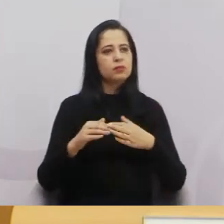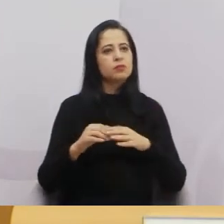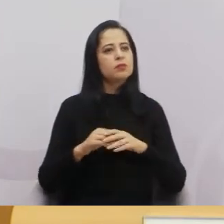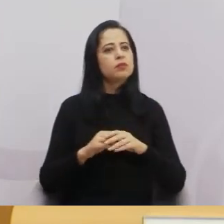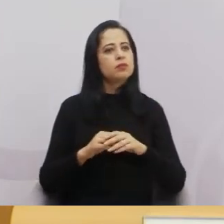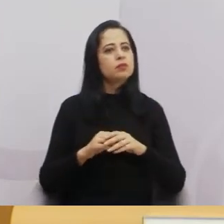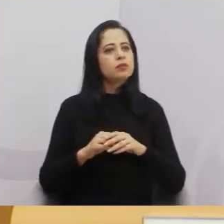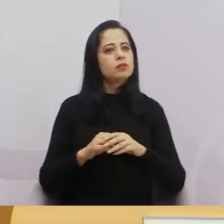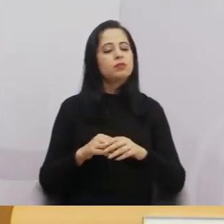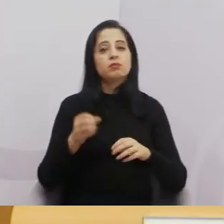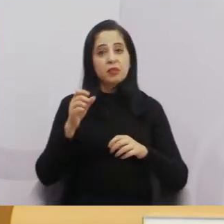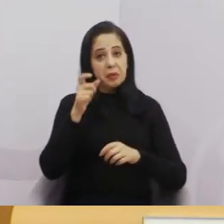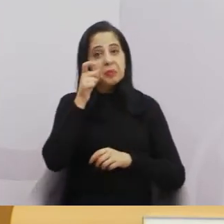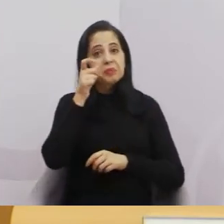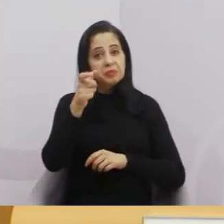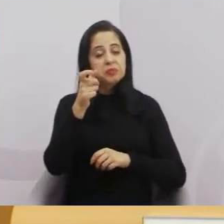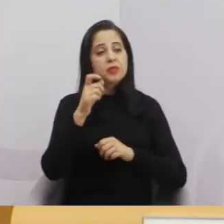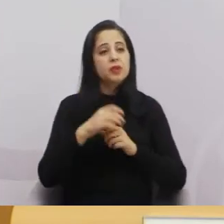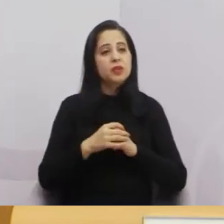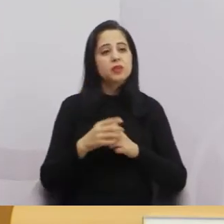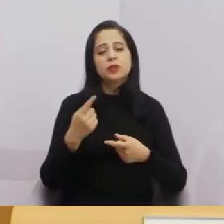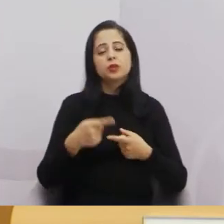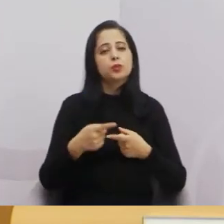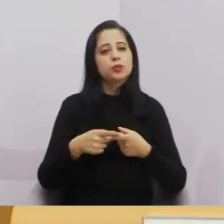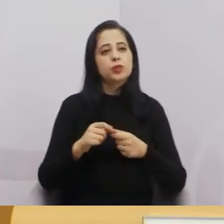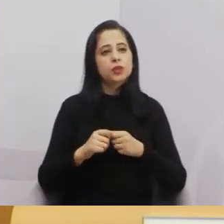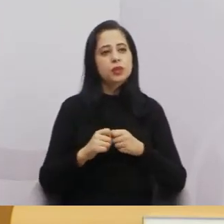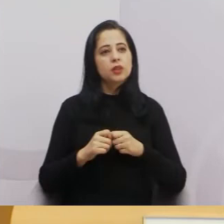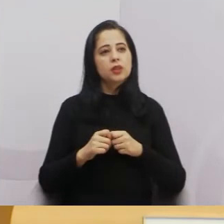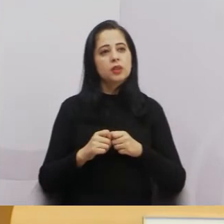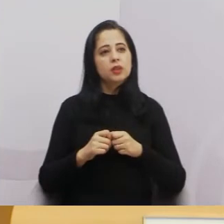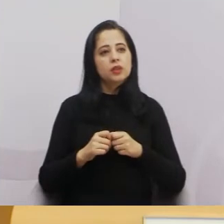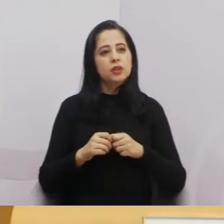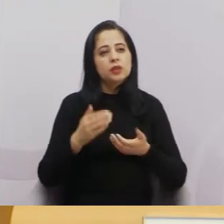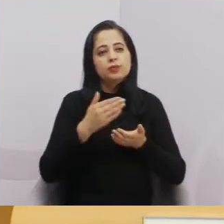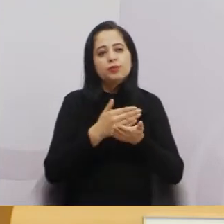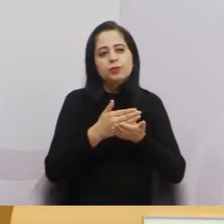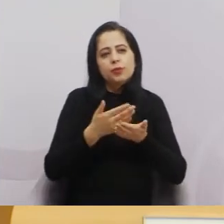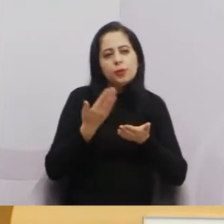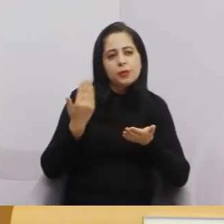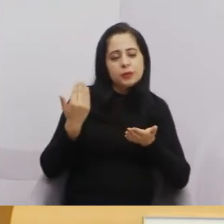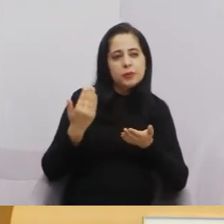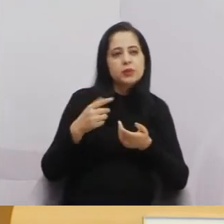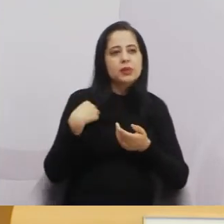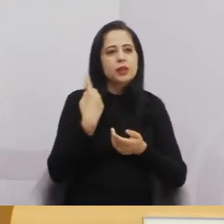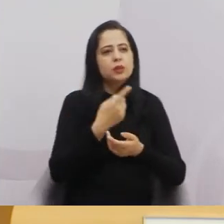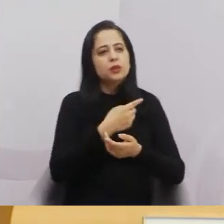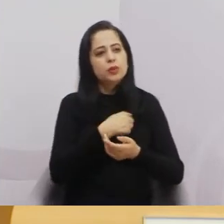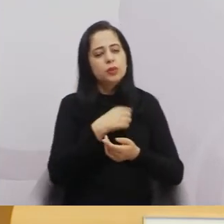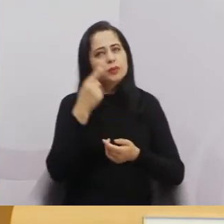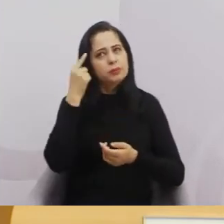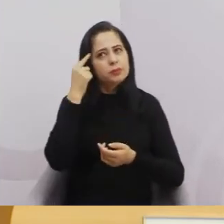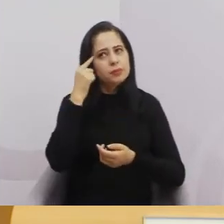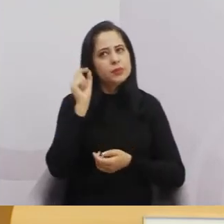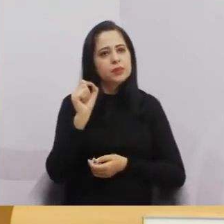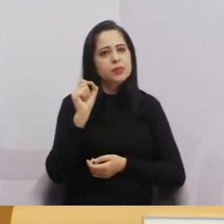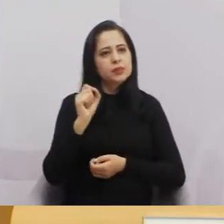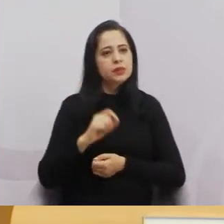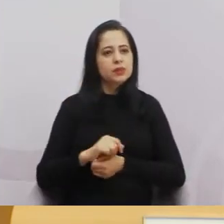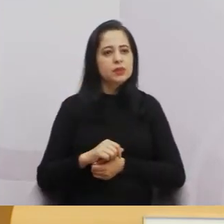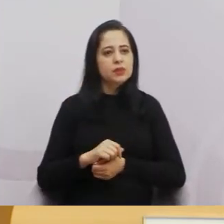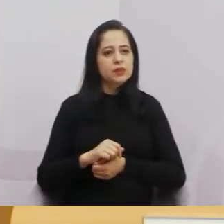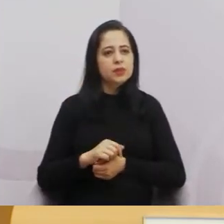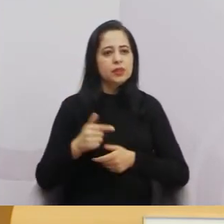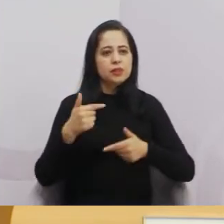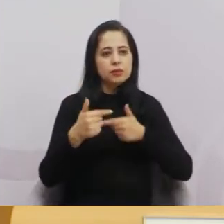muito interessante. Por quê? De início, nós estávamos pensando aqui em fazer